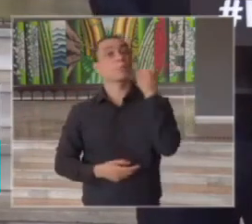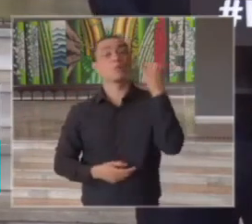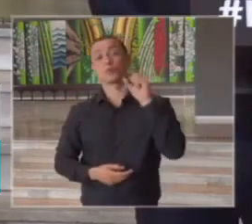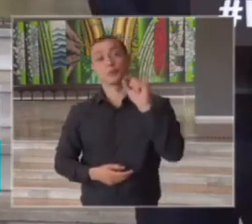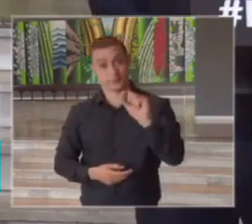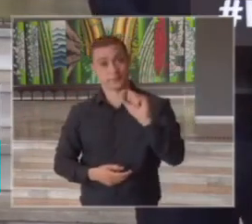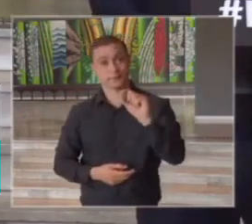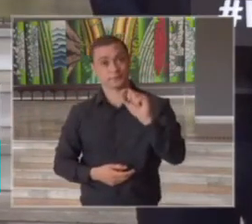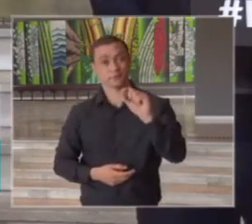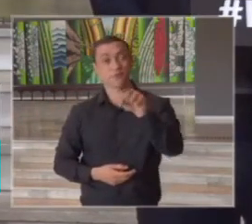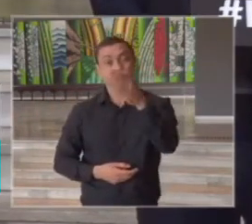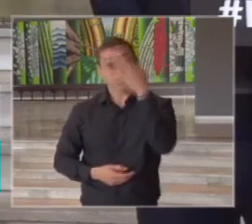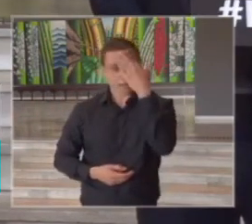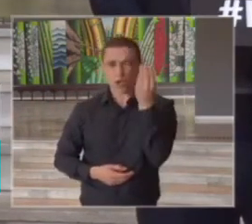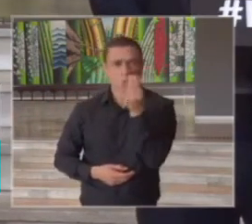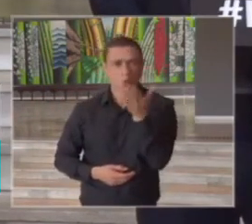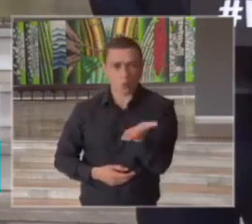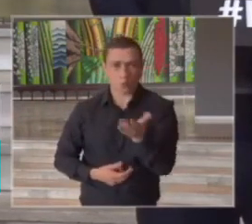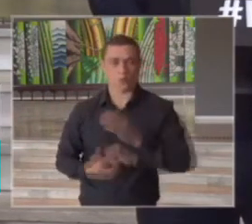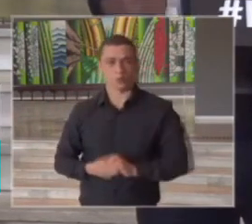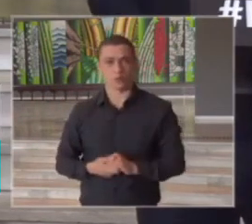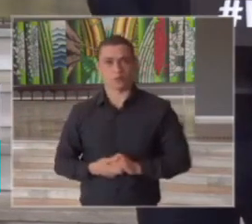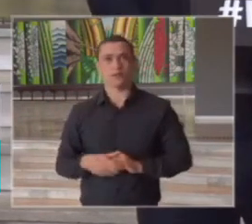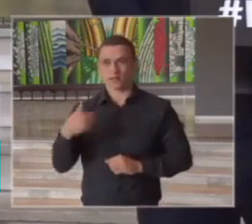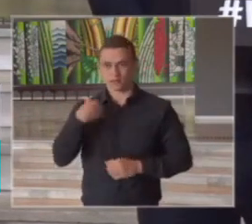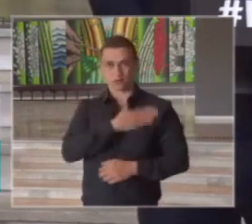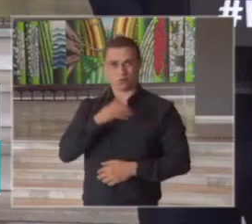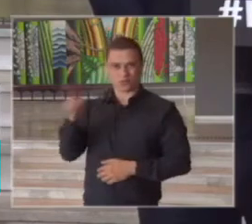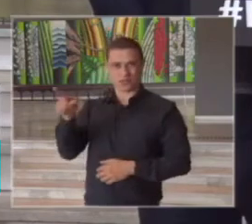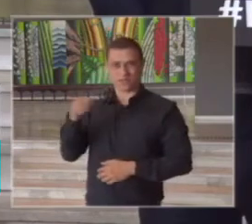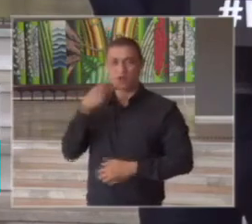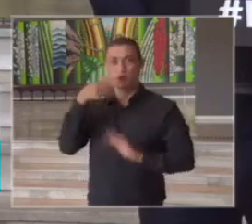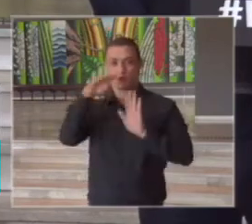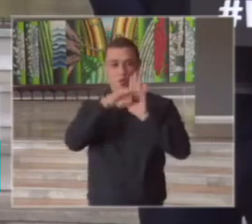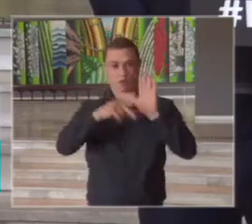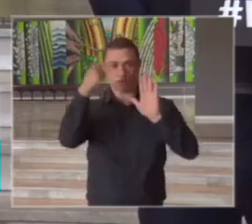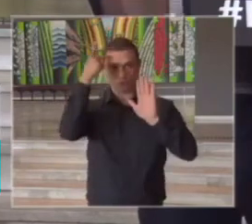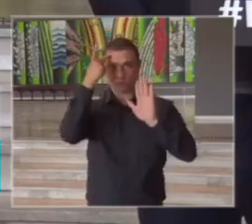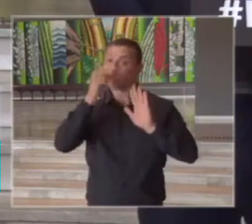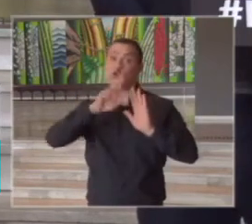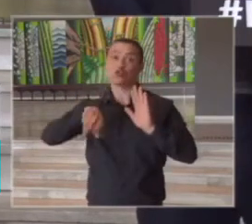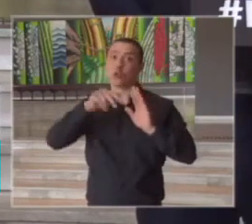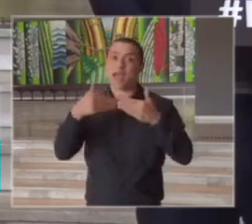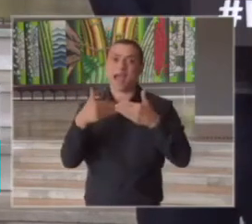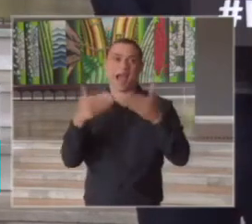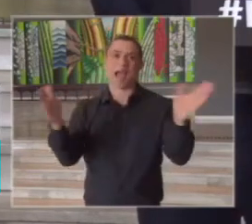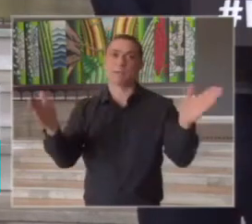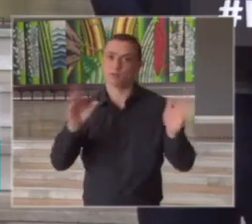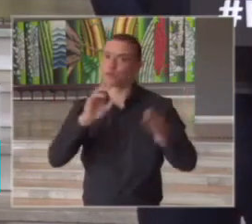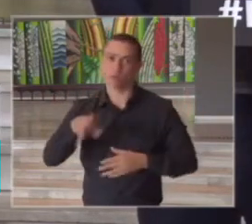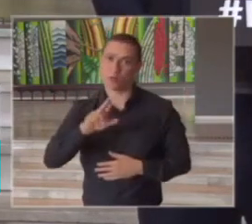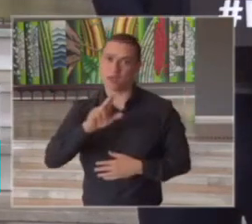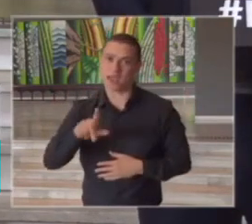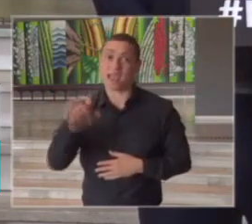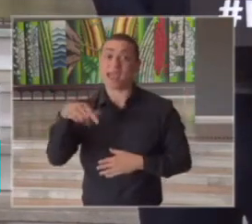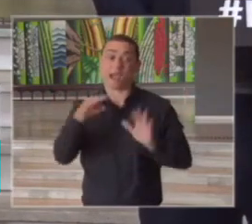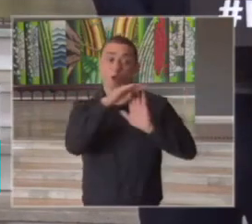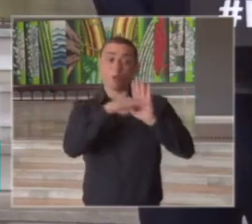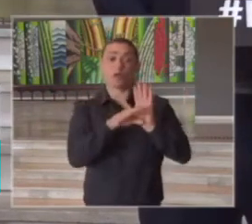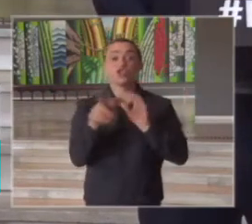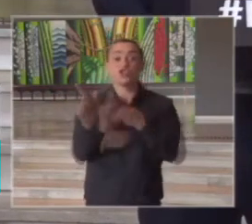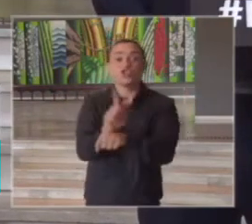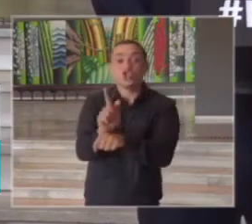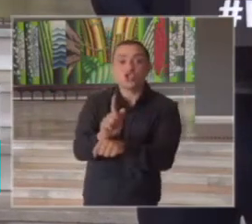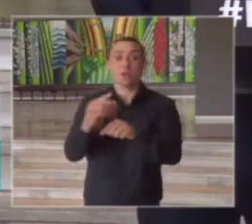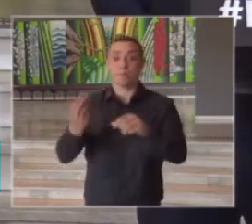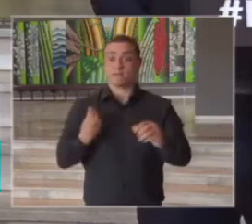a gente entender esse ponto eu gostei muito da tua abertura o plano São Paulo não é um plano de abertura é um plano de gestão e convivência